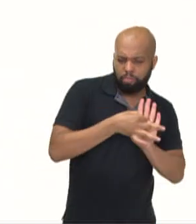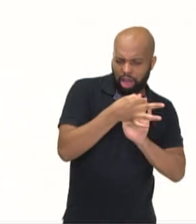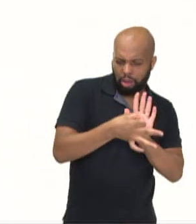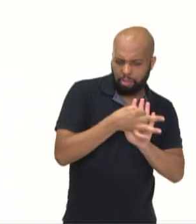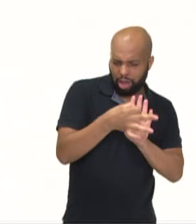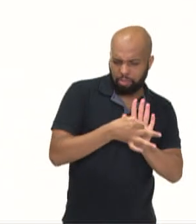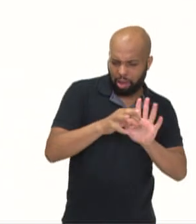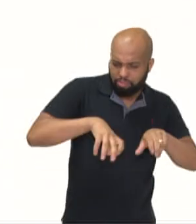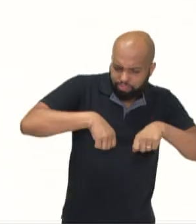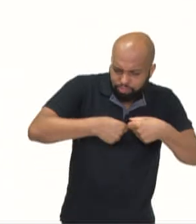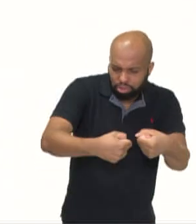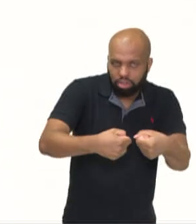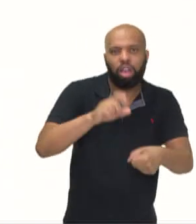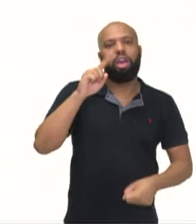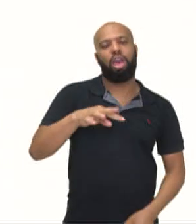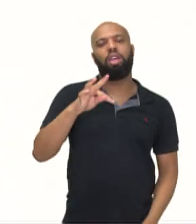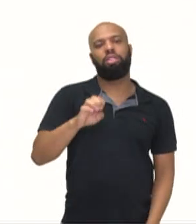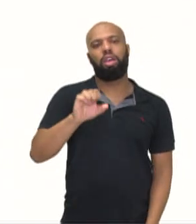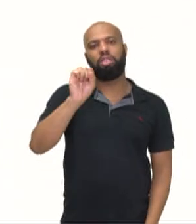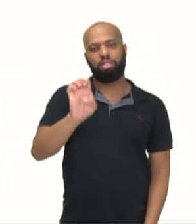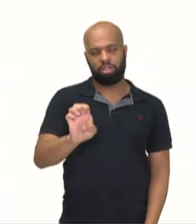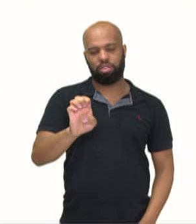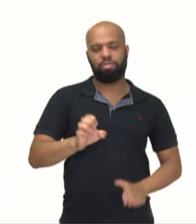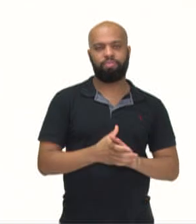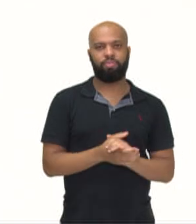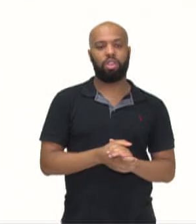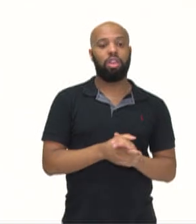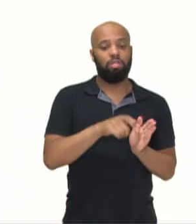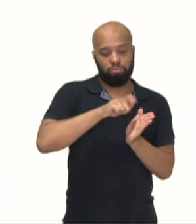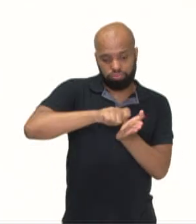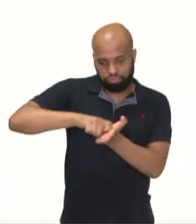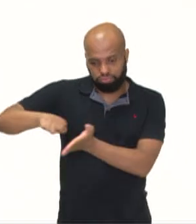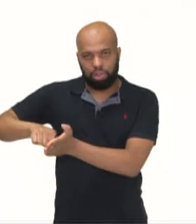tema que será defendido ao longo do texto.